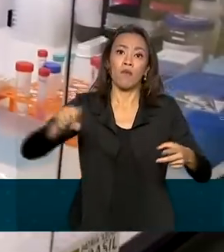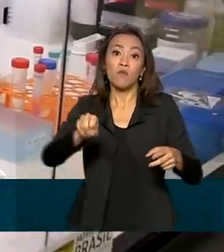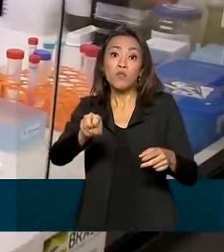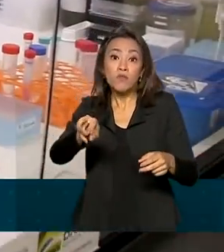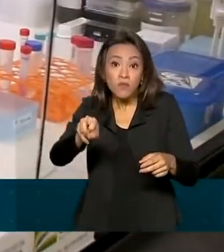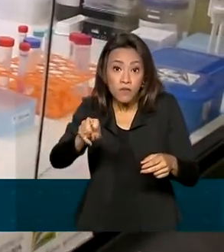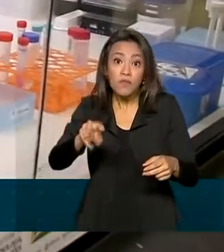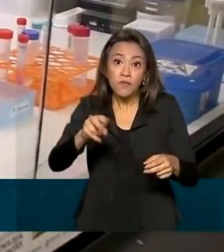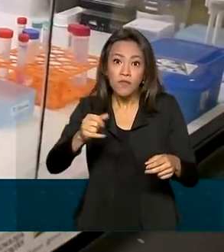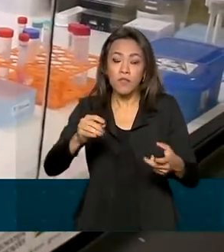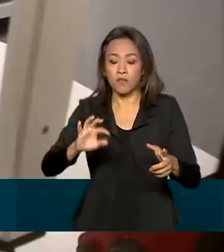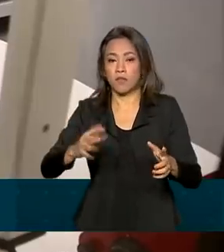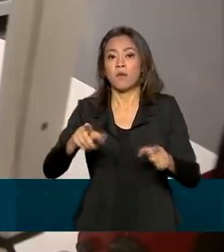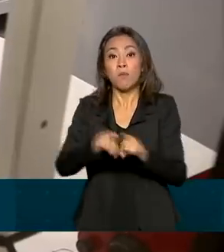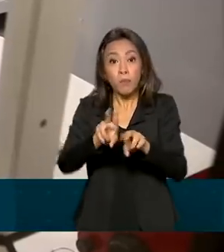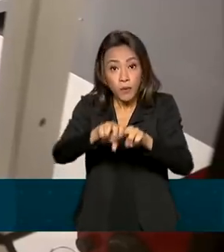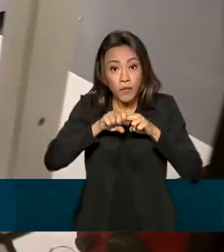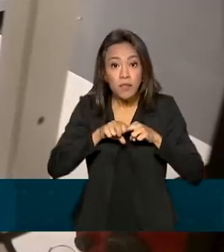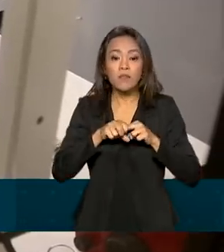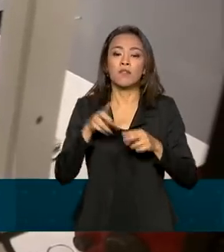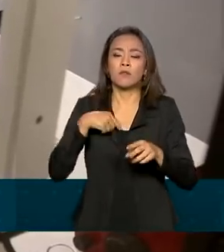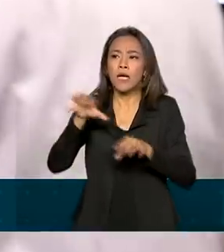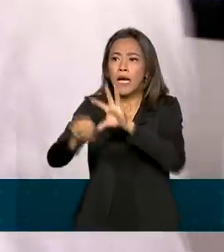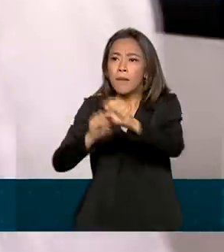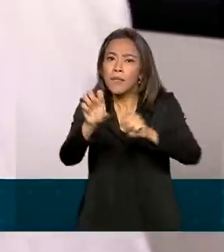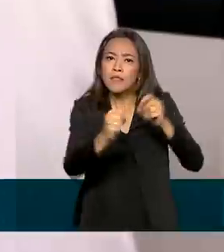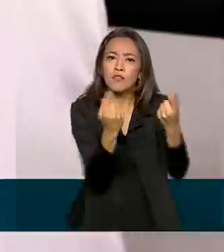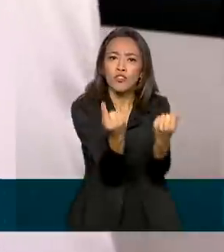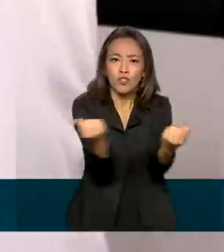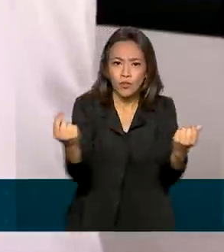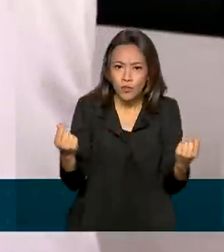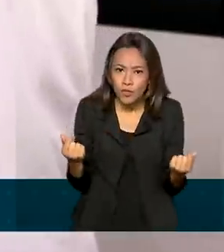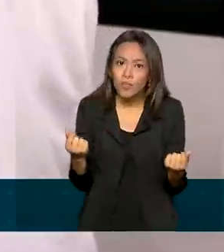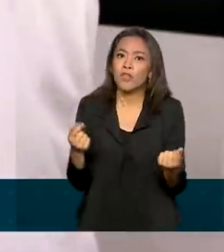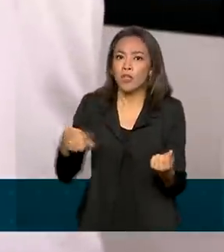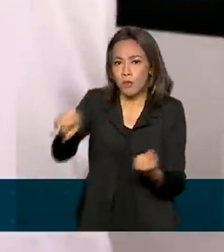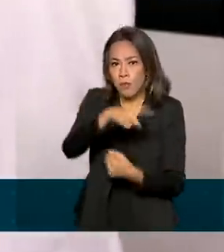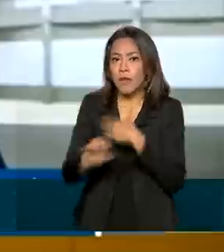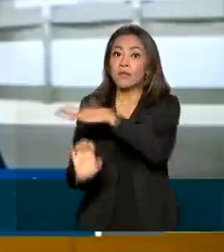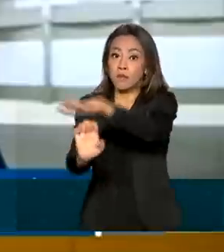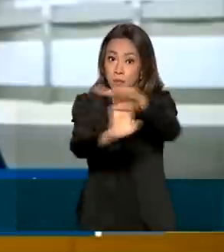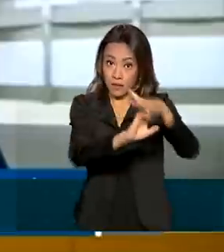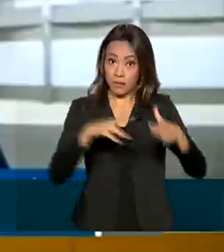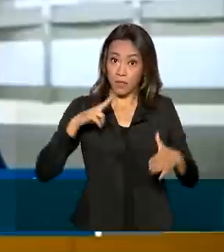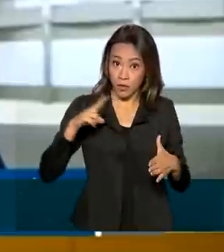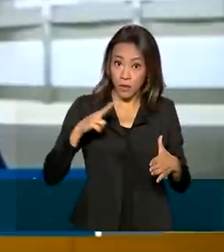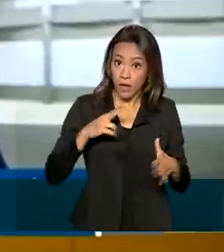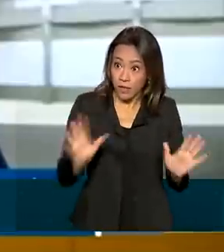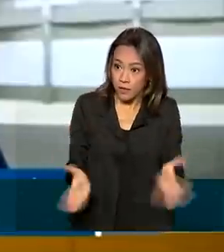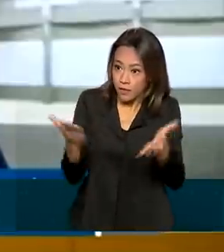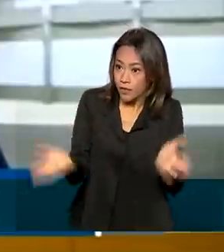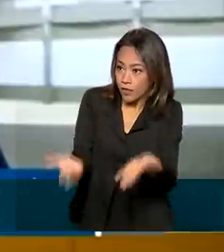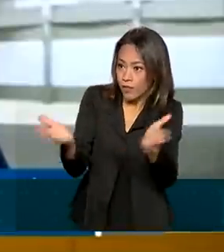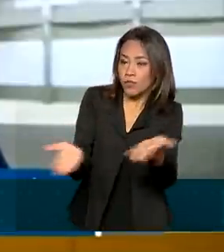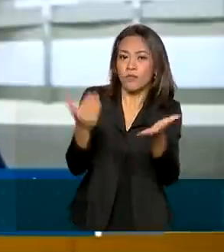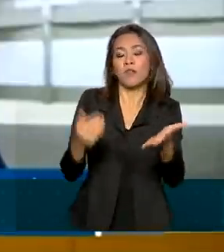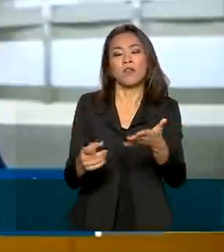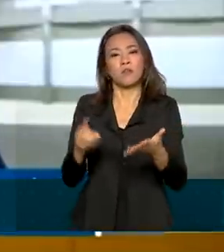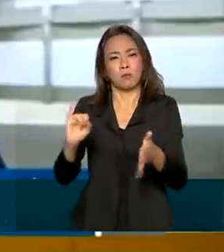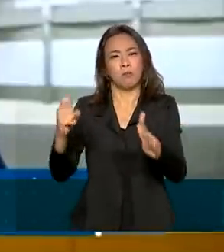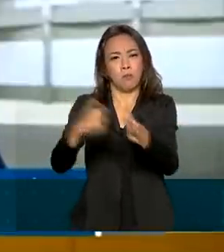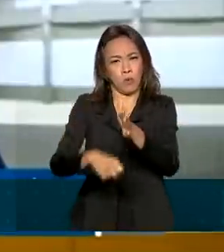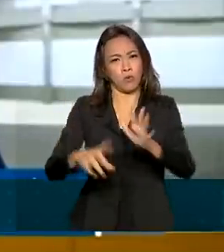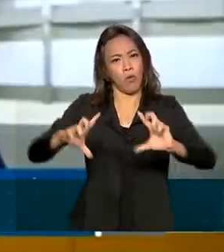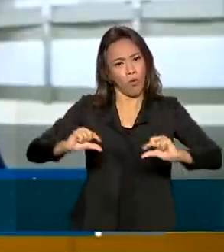captação de investimentos da iniciativa privada oferecendo incentivos fiscais. Se eu fabrico esses insumos farmacêuticos em